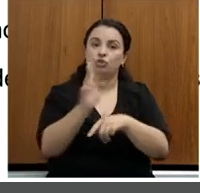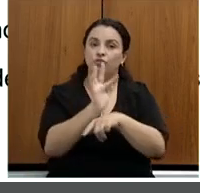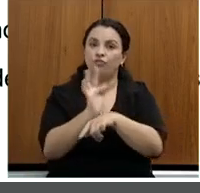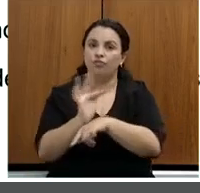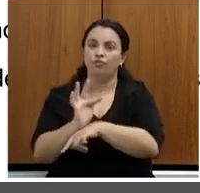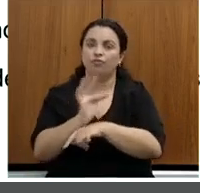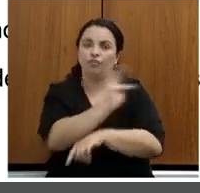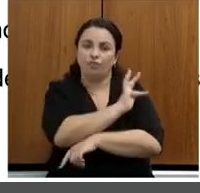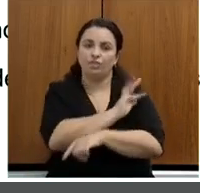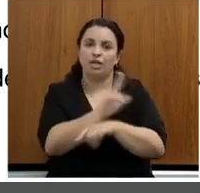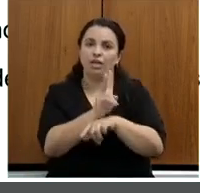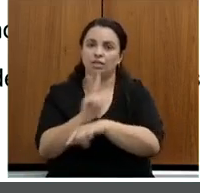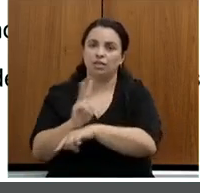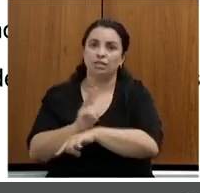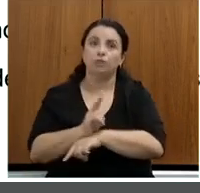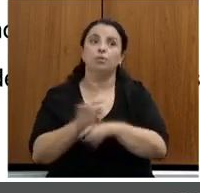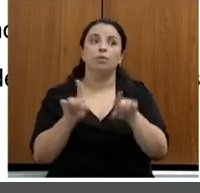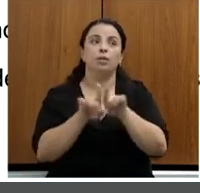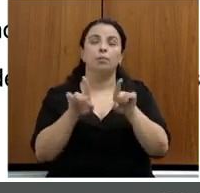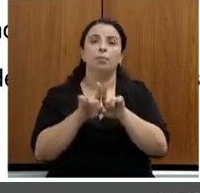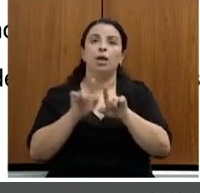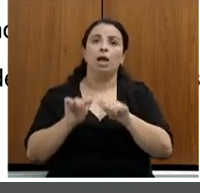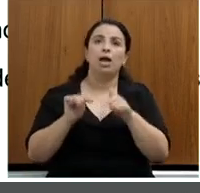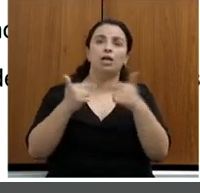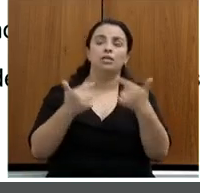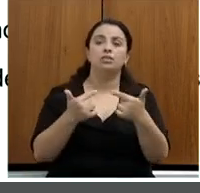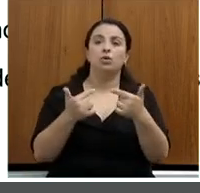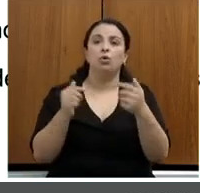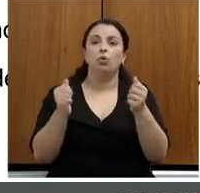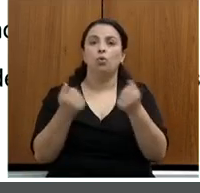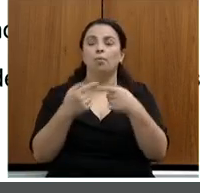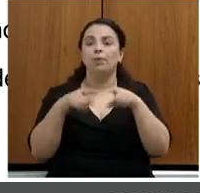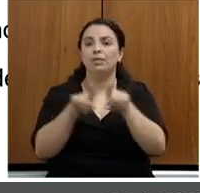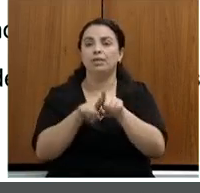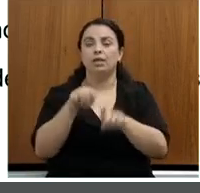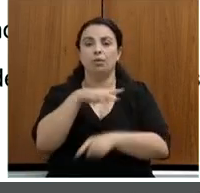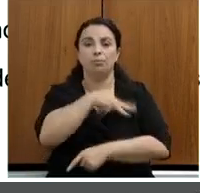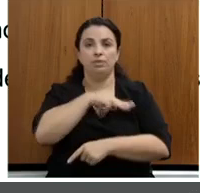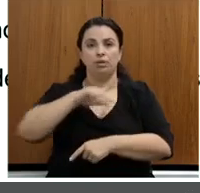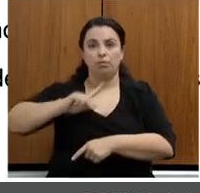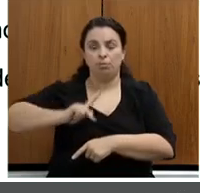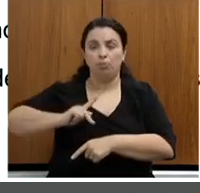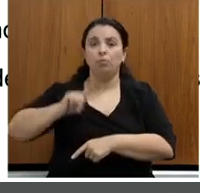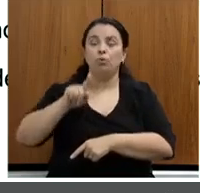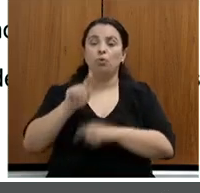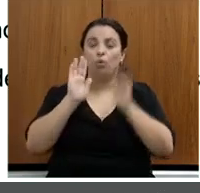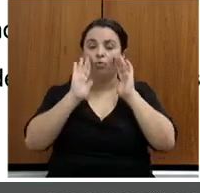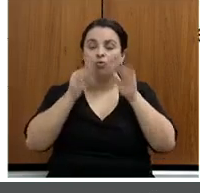Atlântica feita com o Ministério Público com foco nesse bioma. Por favor.